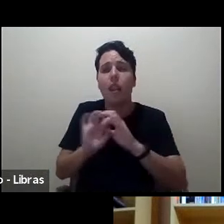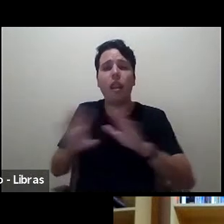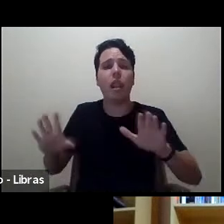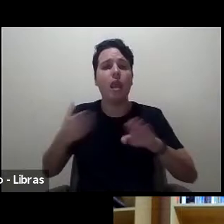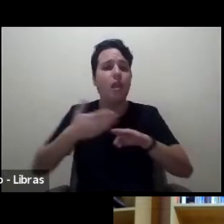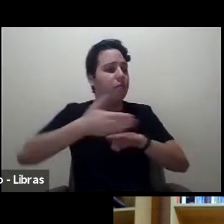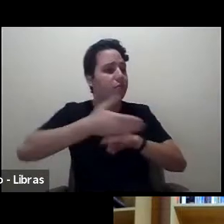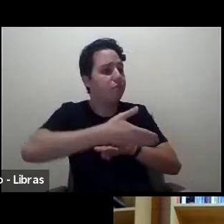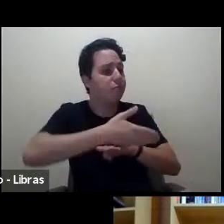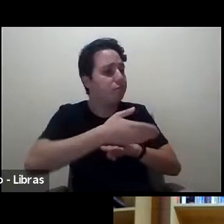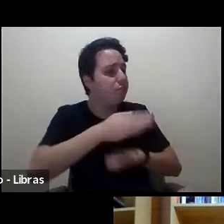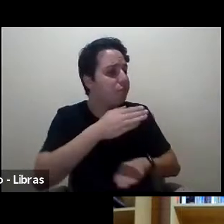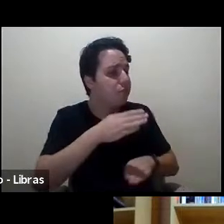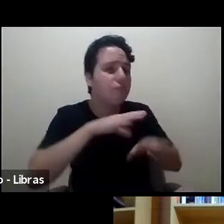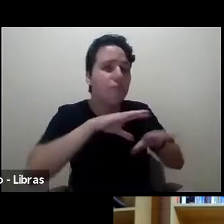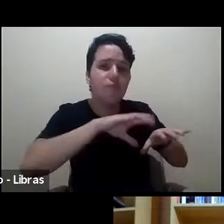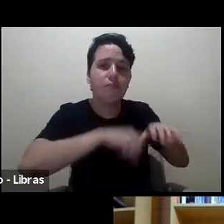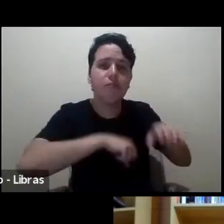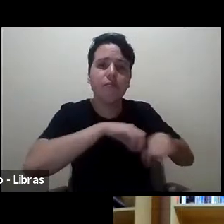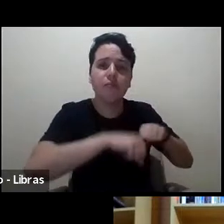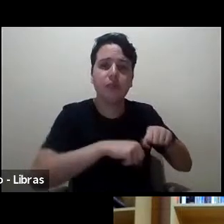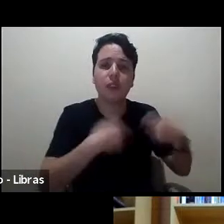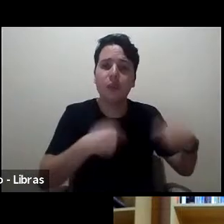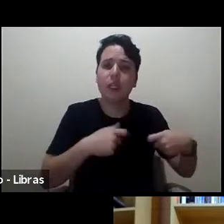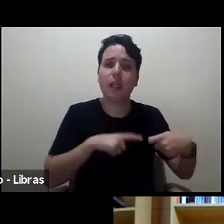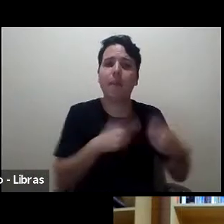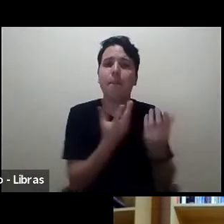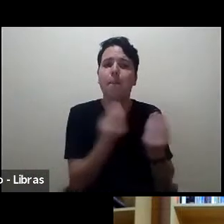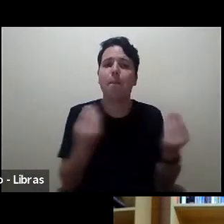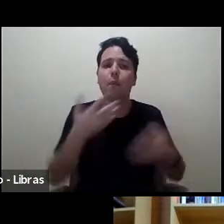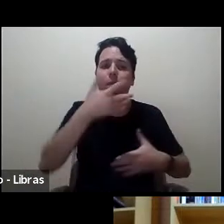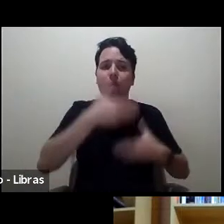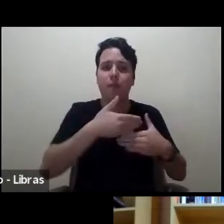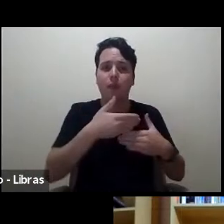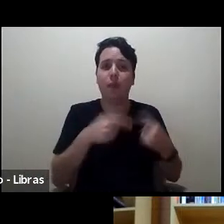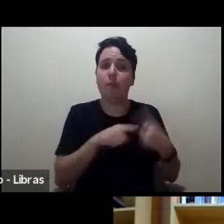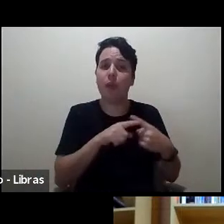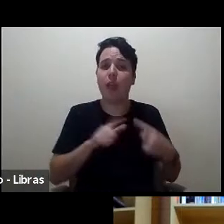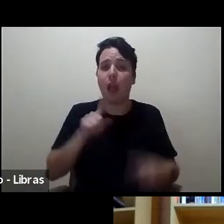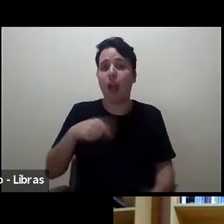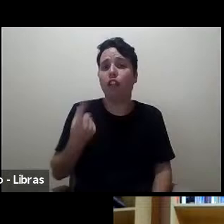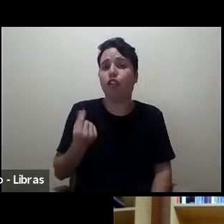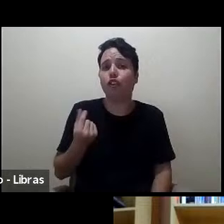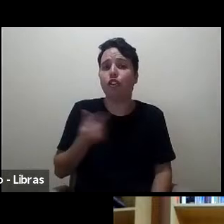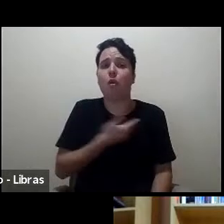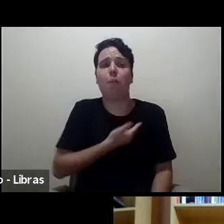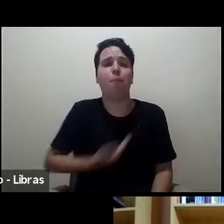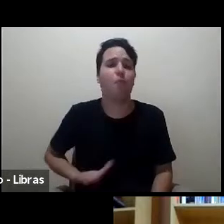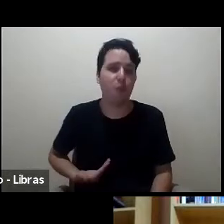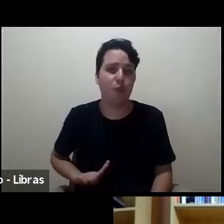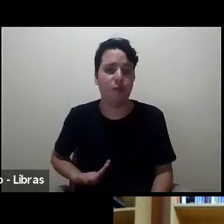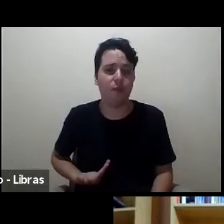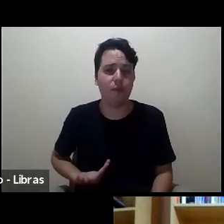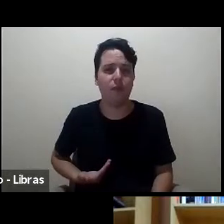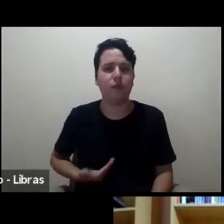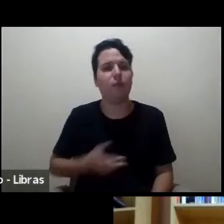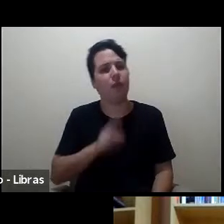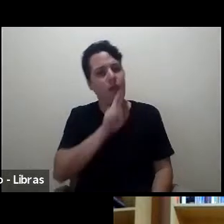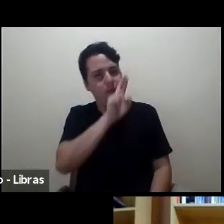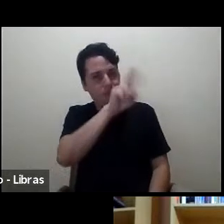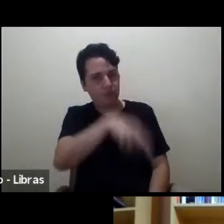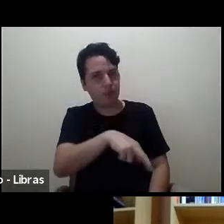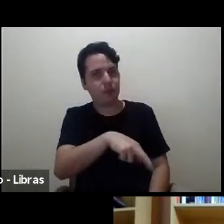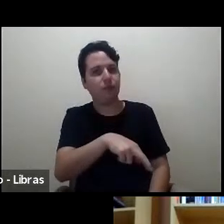livros deveriam ter muitas resenhas porque foram financiados com dinheiro público tem razão é uma